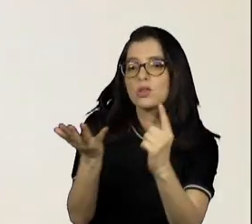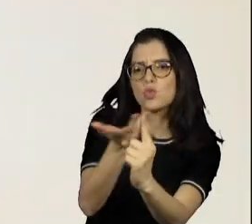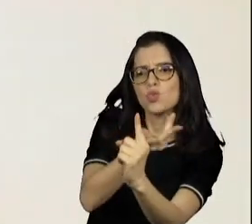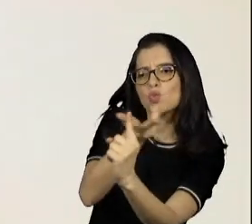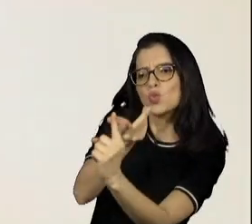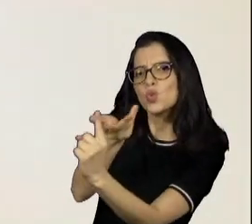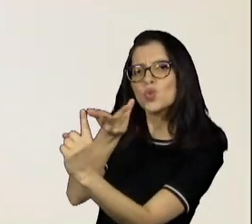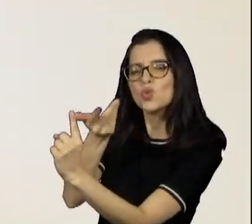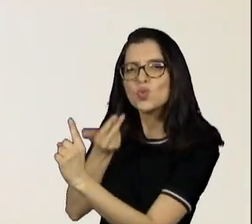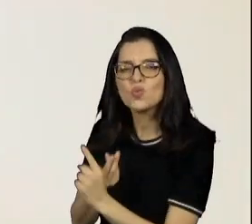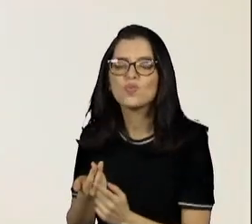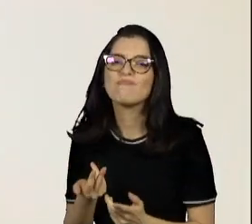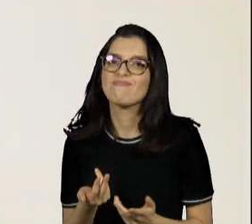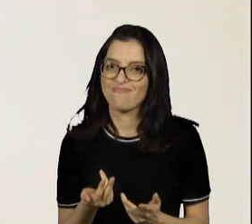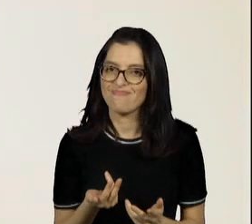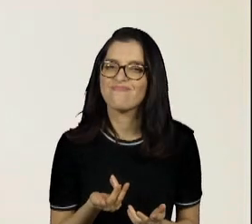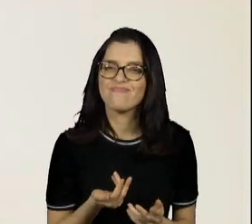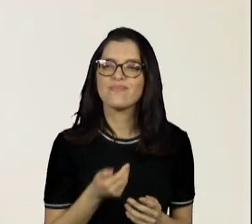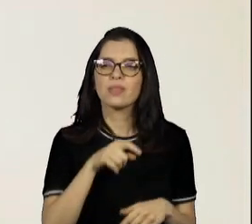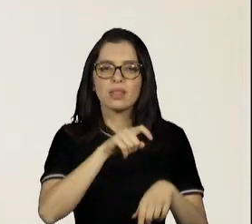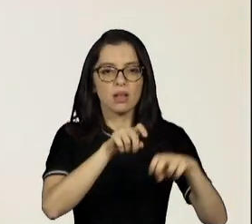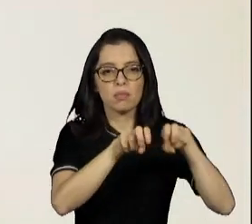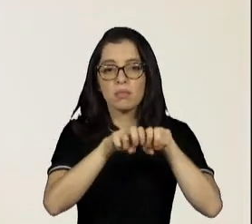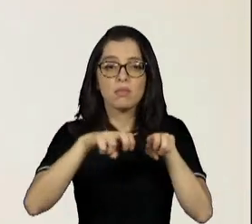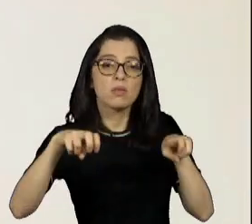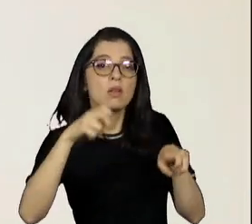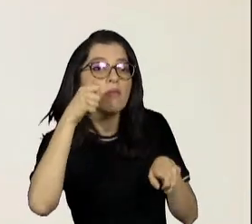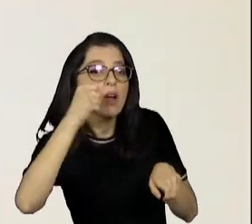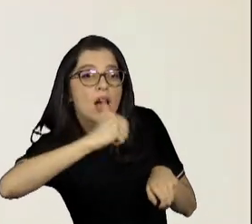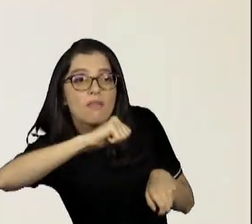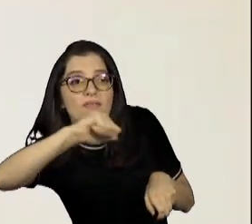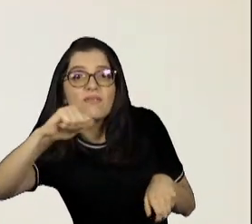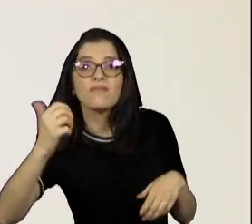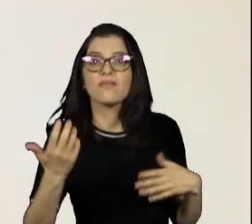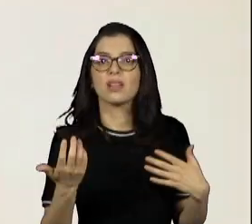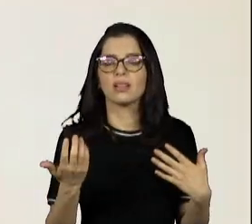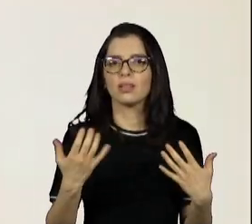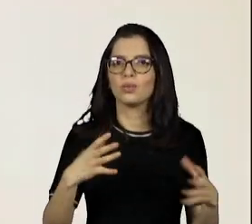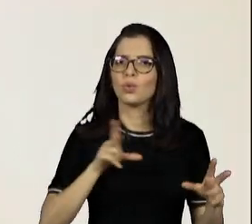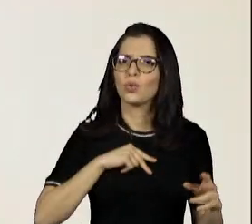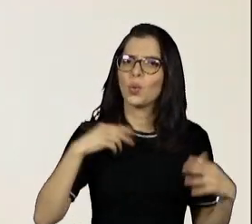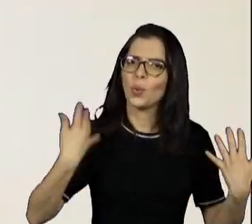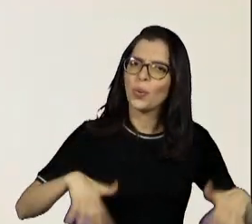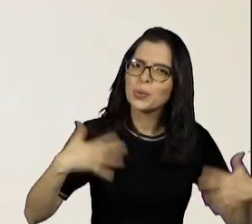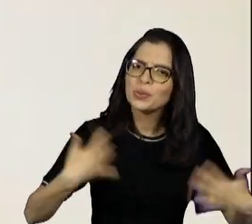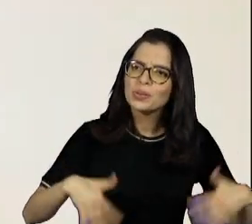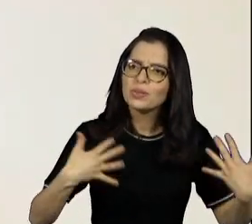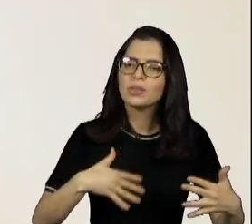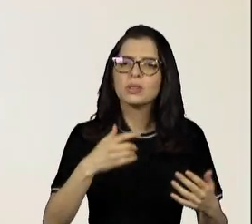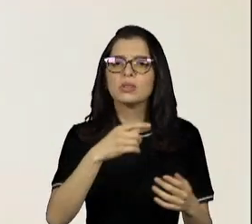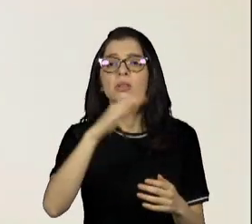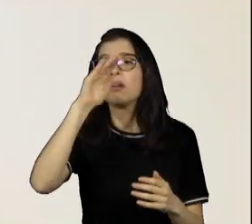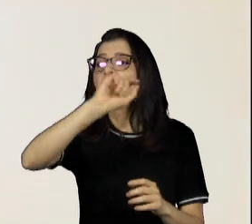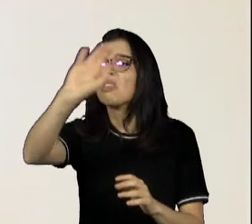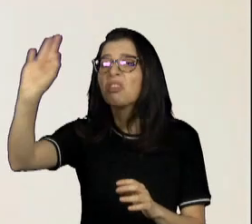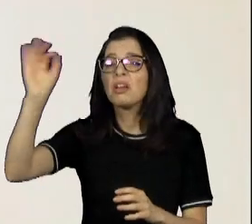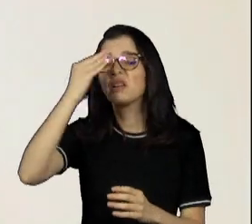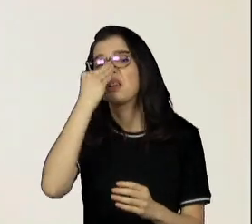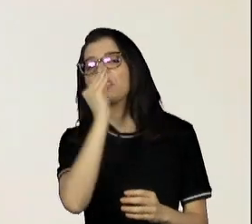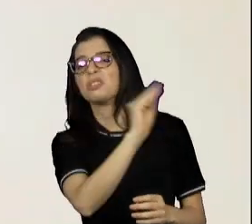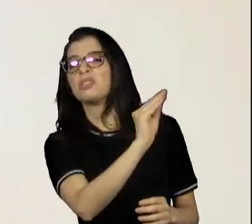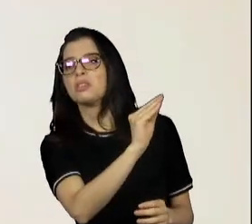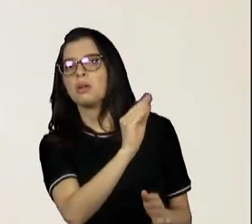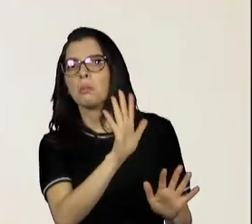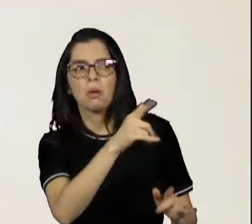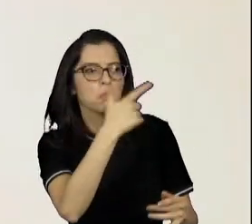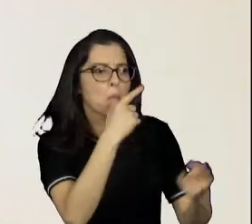aqueles, sei lá, aquele jurado, aquelas pessoas que se expondo ou não, era um programa que não era para dar certo e deu muito certo. E eu